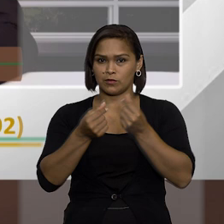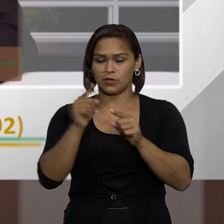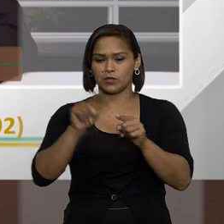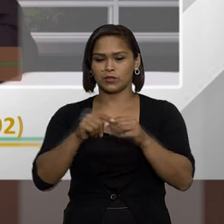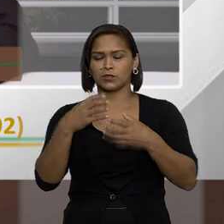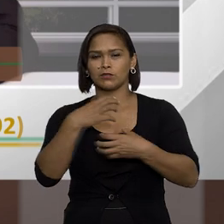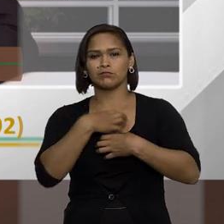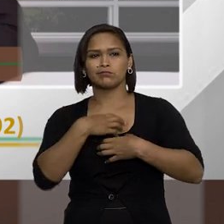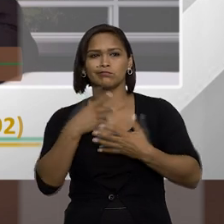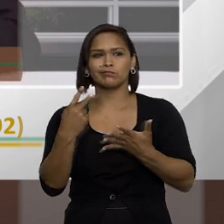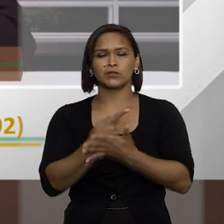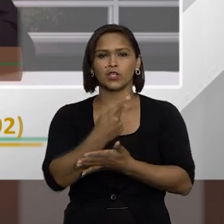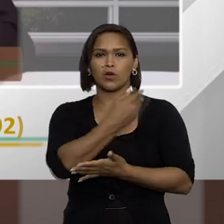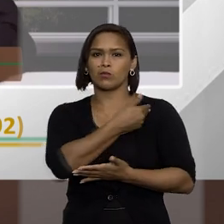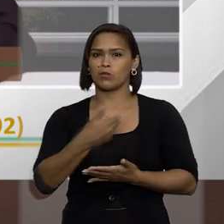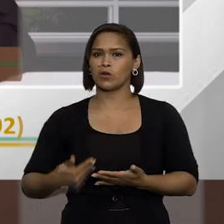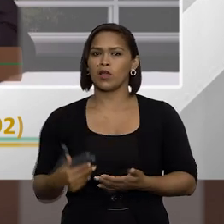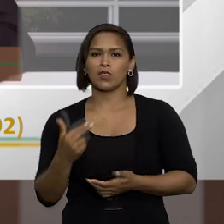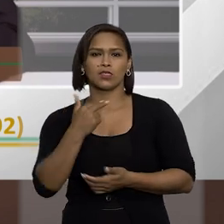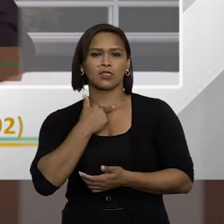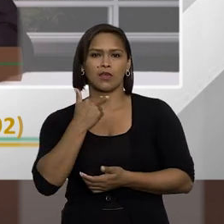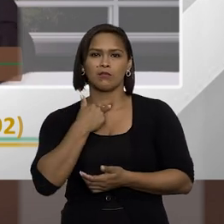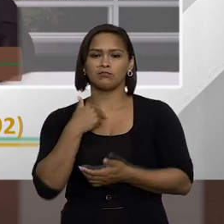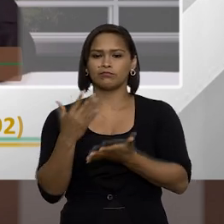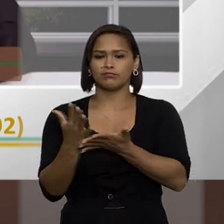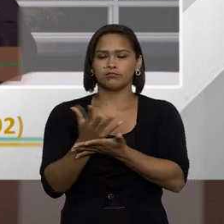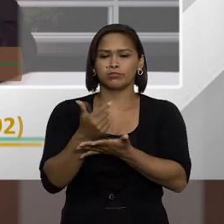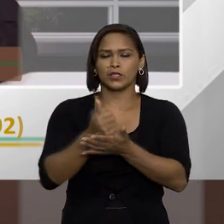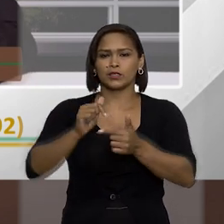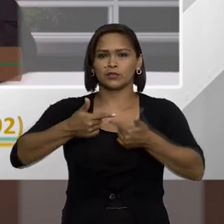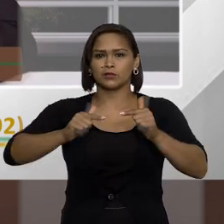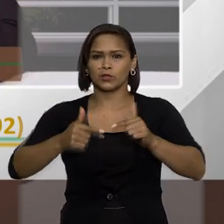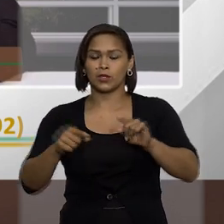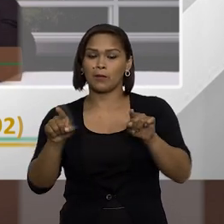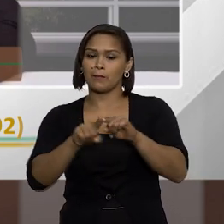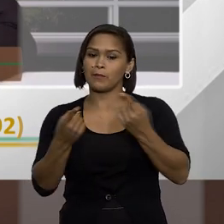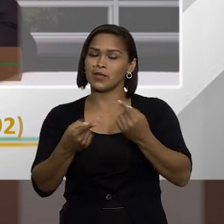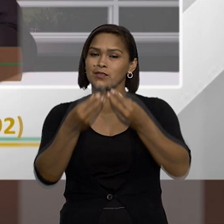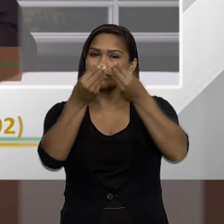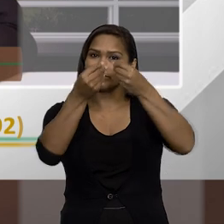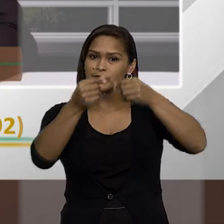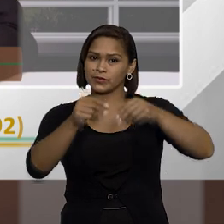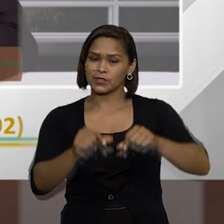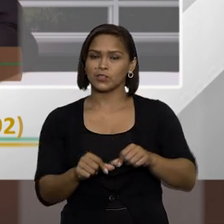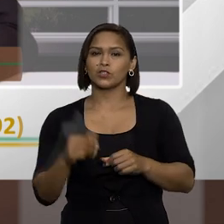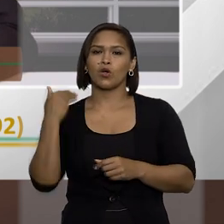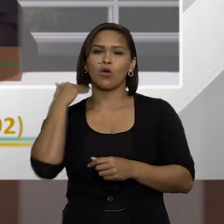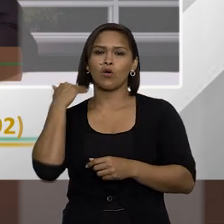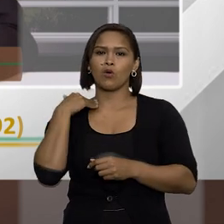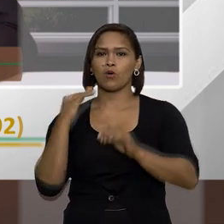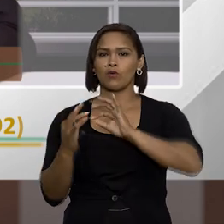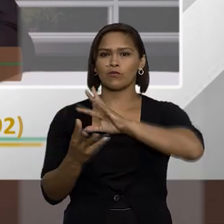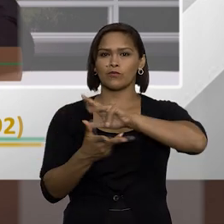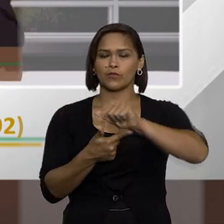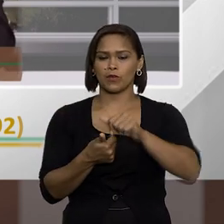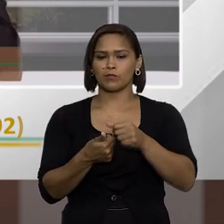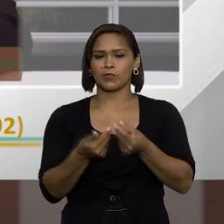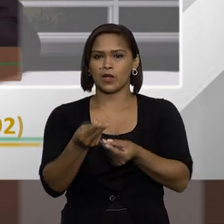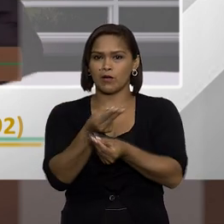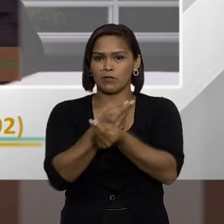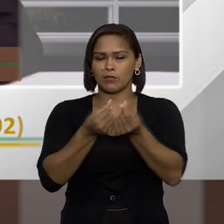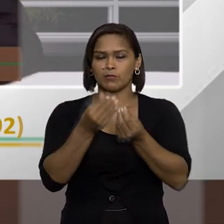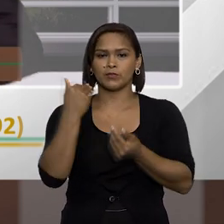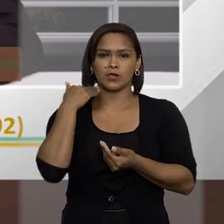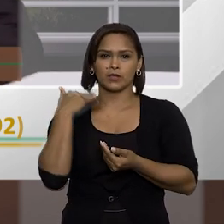erário. São situações em que o agente público não teve nenhum tipo de vantagem patrimonial indevida, mas ele lesionou os cofres públicos, fez uma